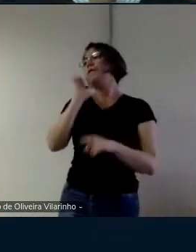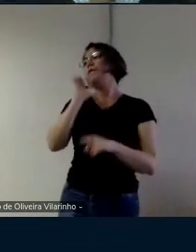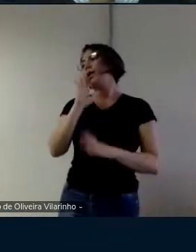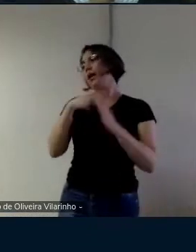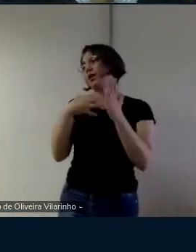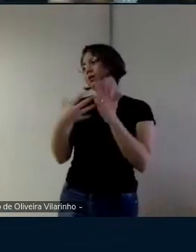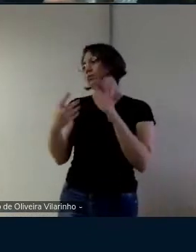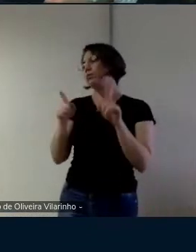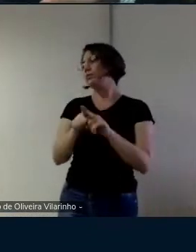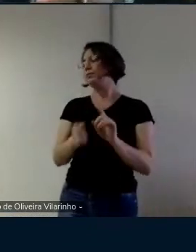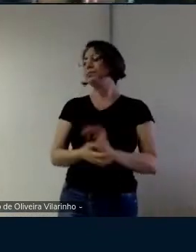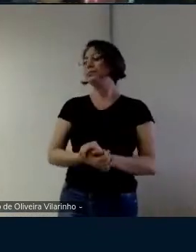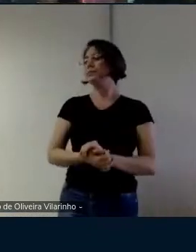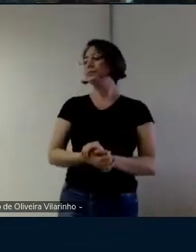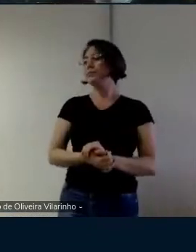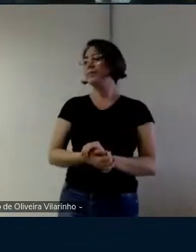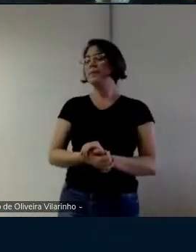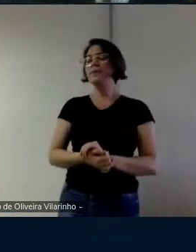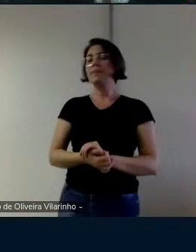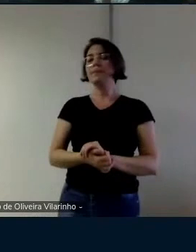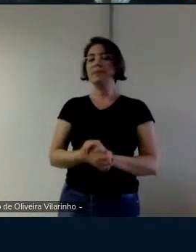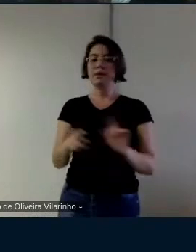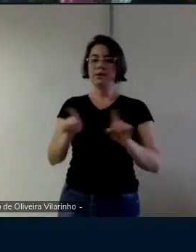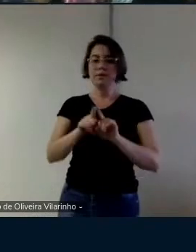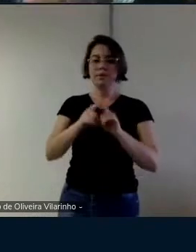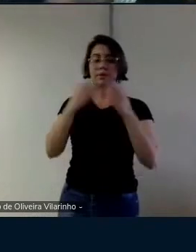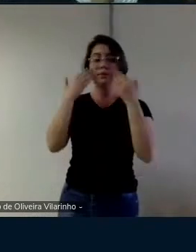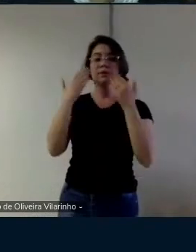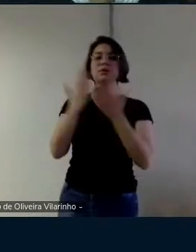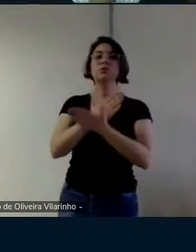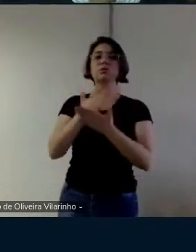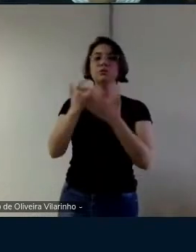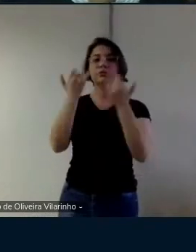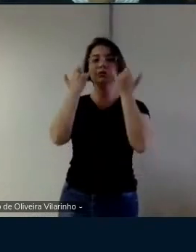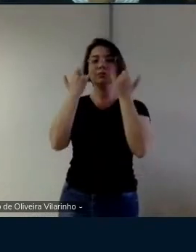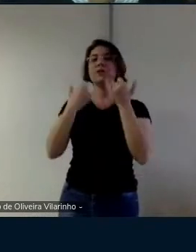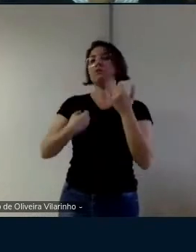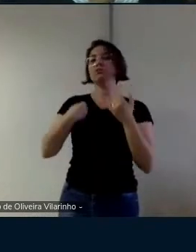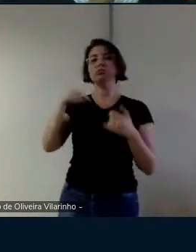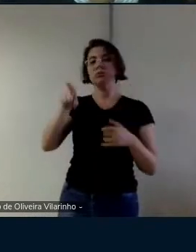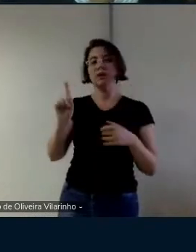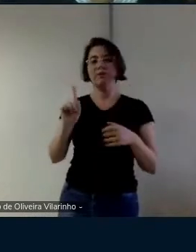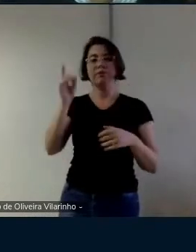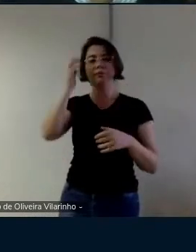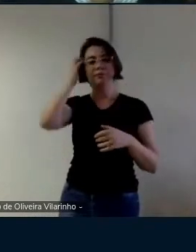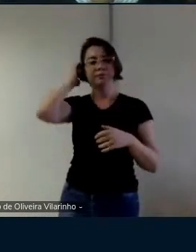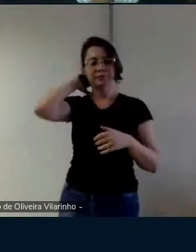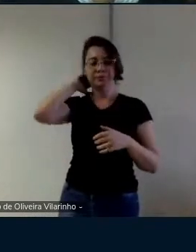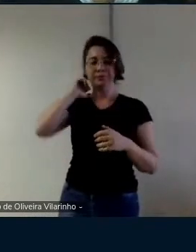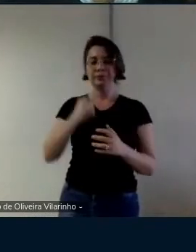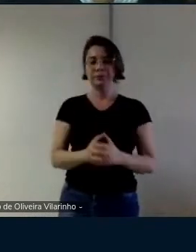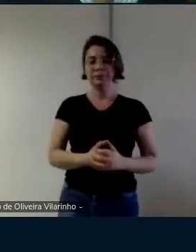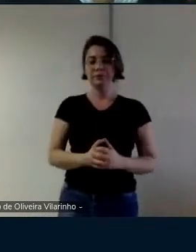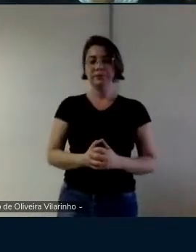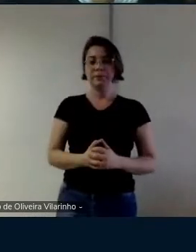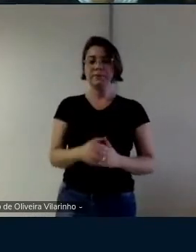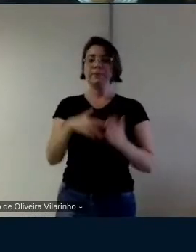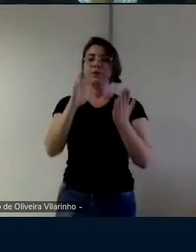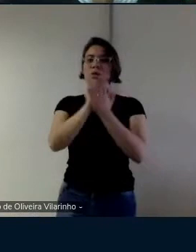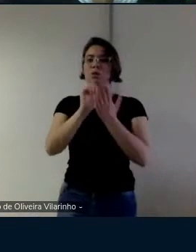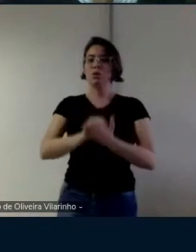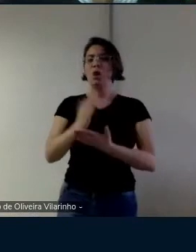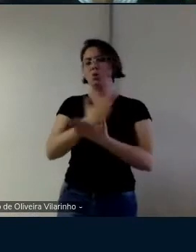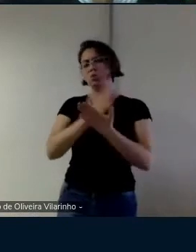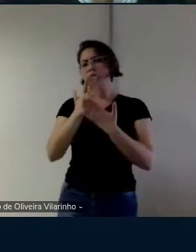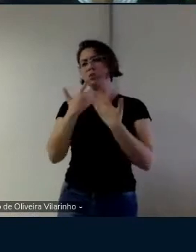tem de apresentar algumas informações que não estavam ali eu fiz alguns registros